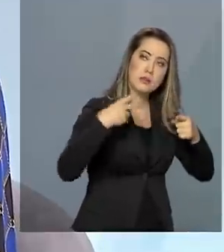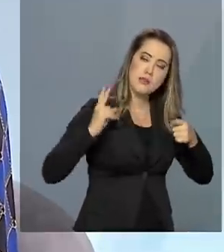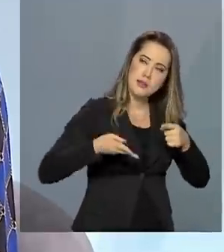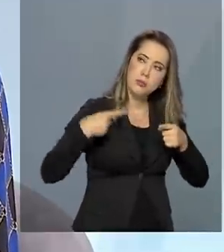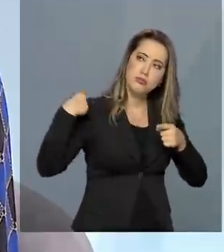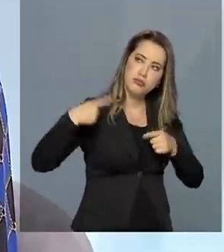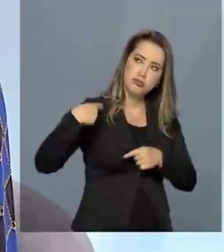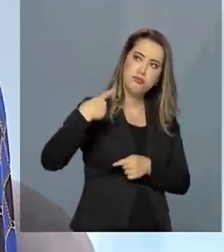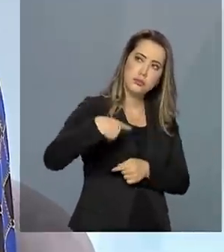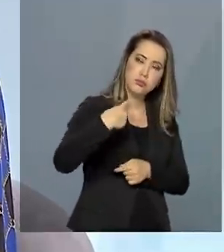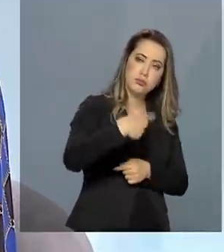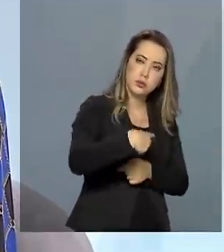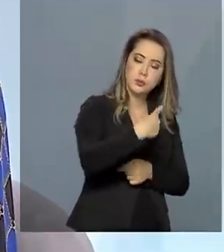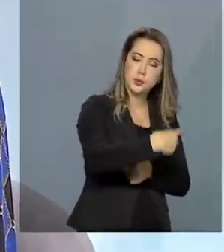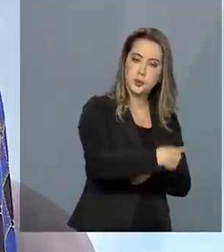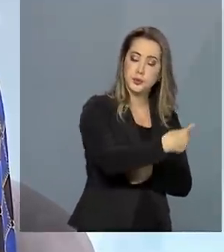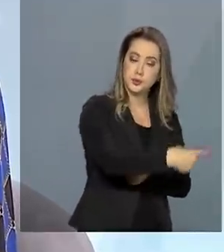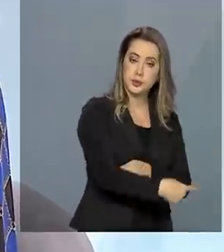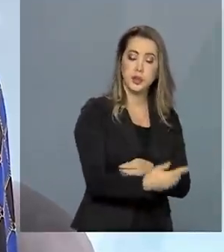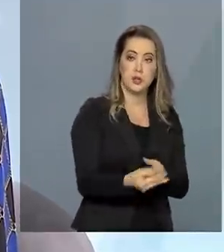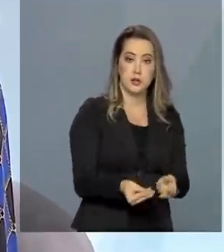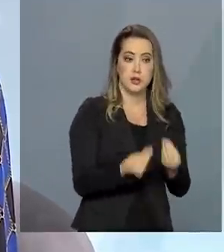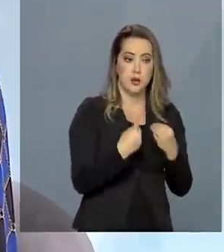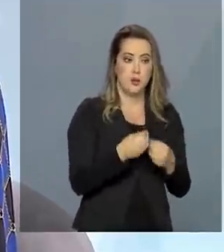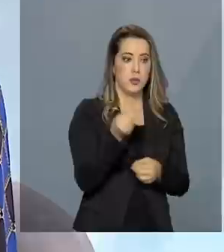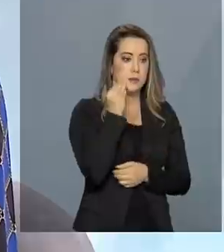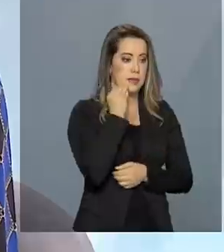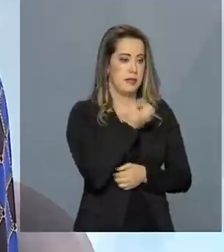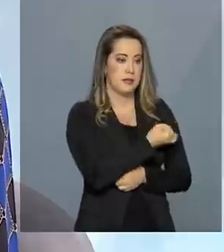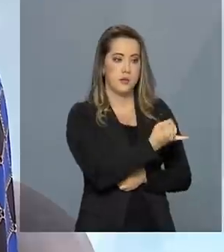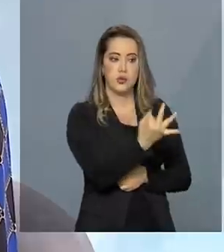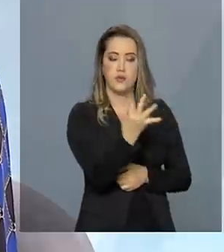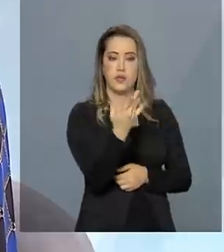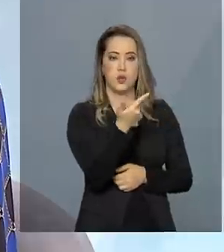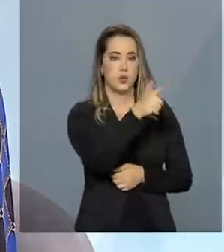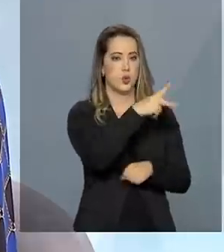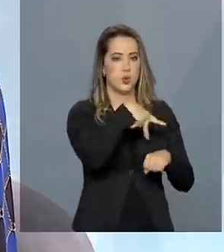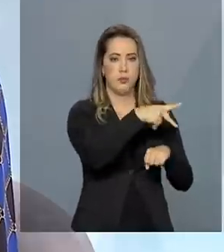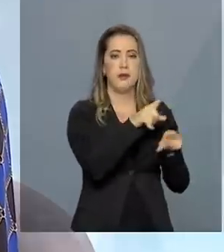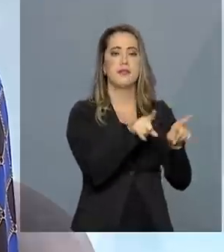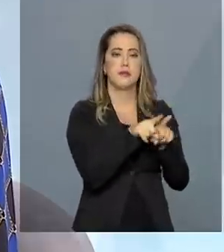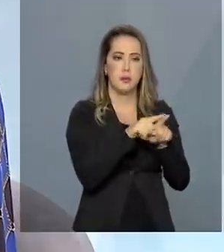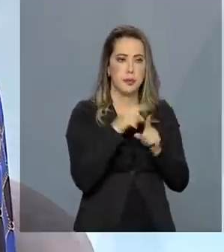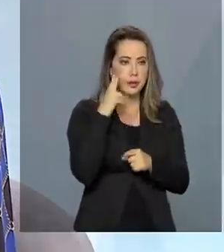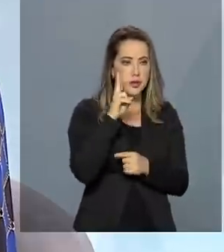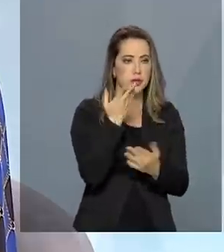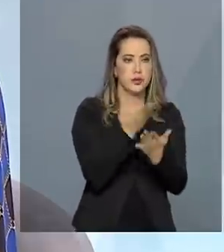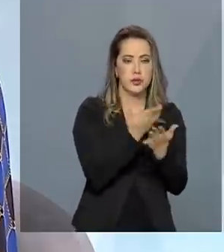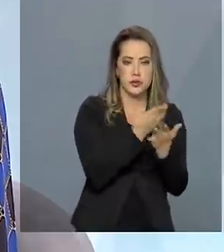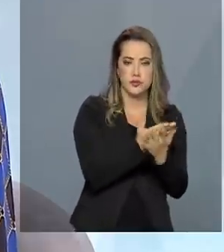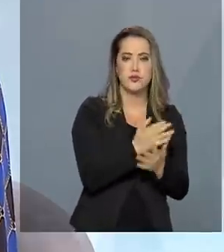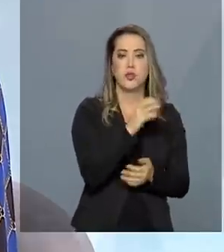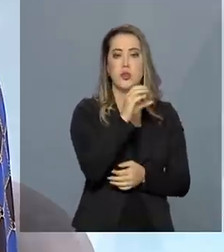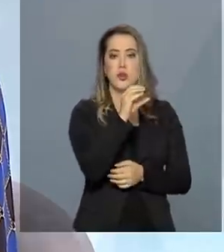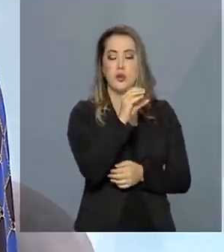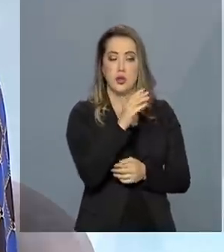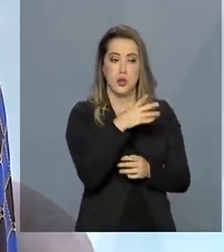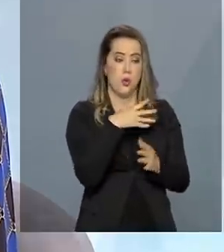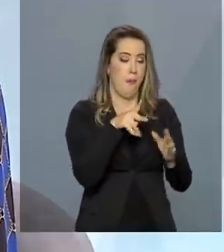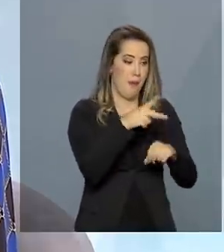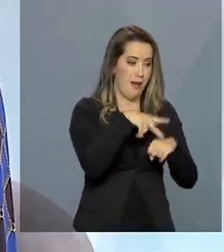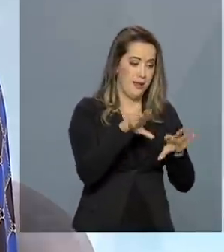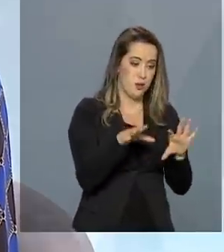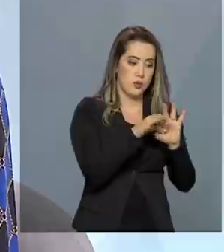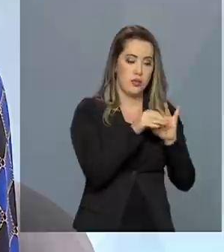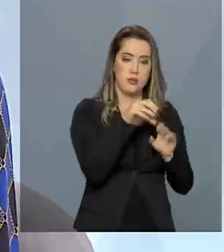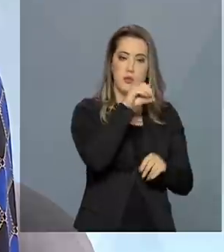o debate trouxe diversas outras experiências de outros países, da OCDE, então, tudo